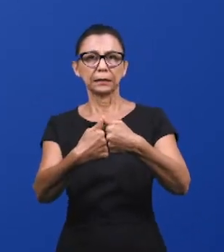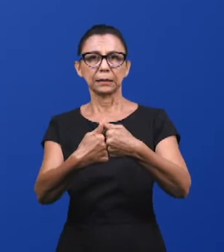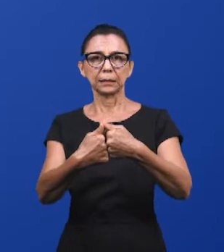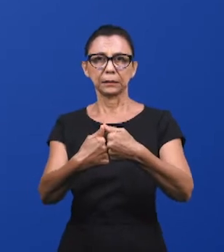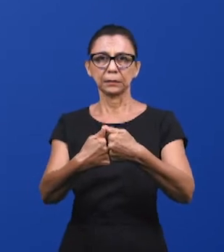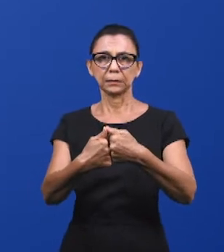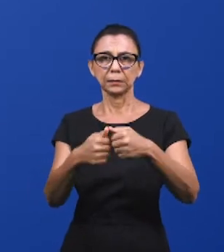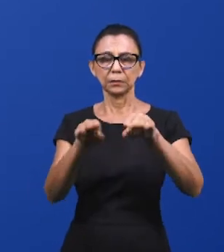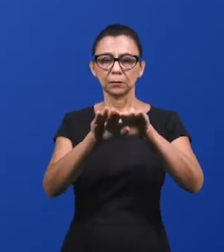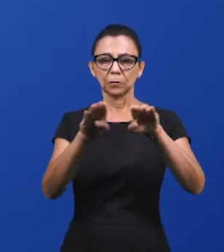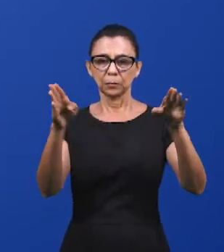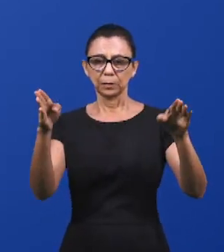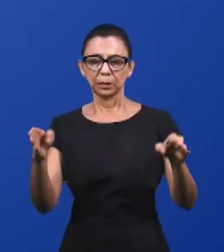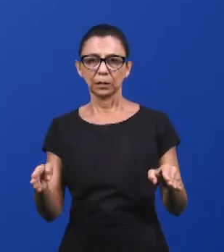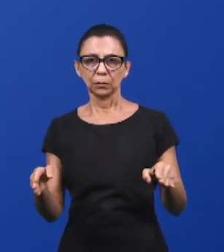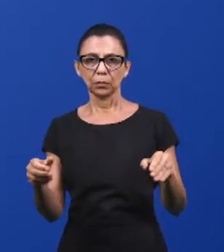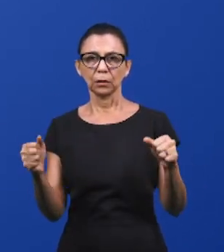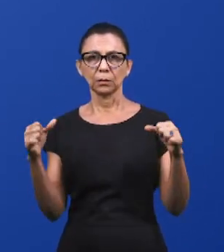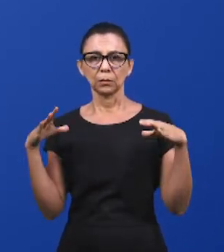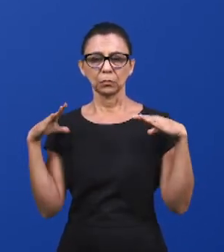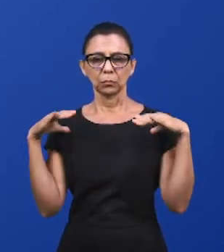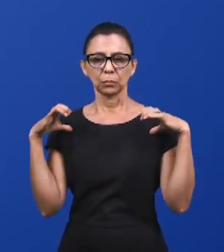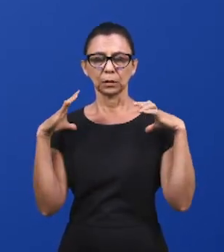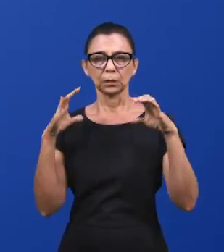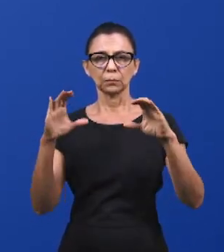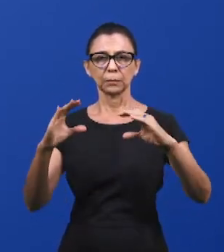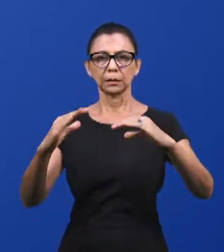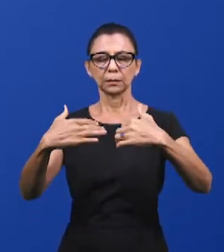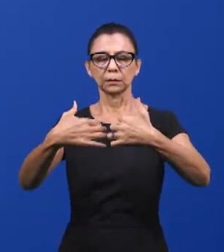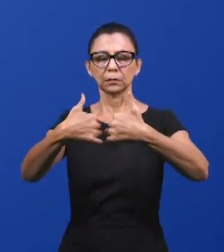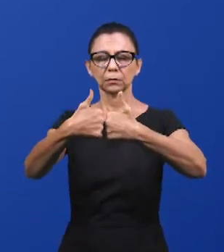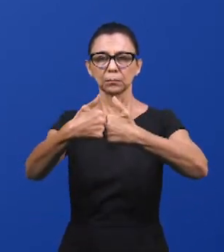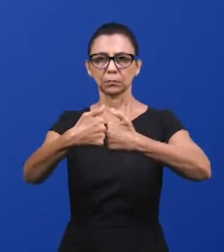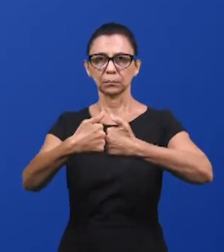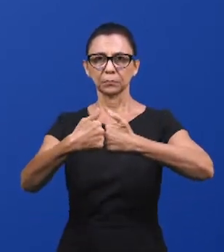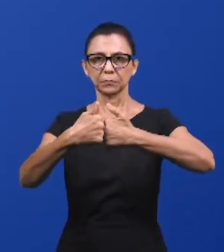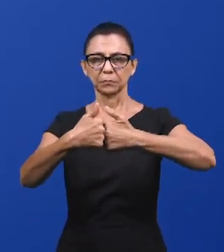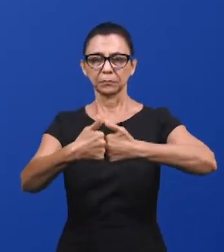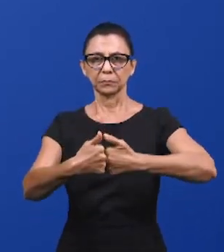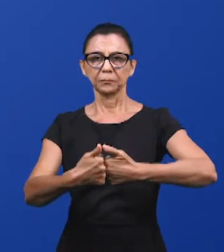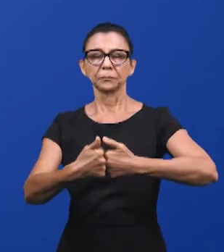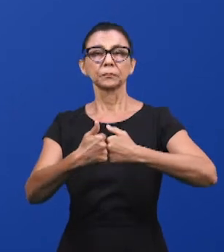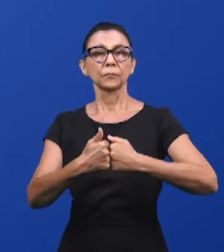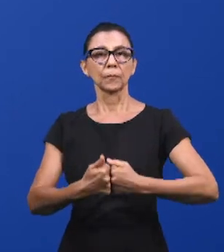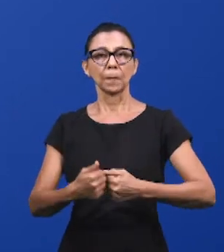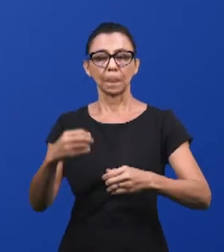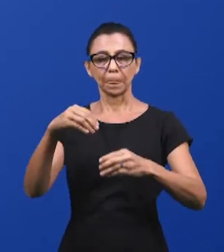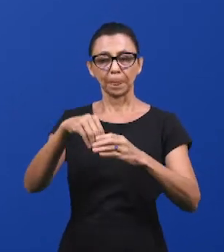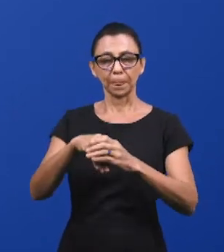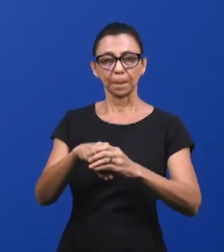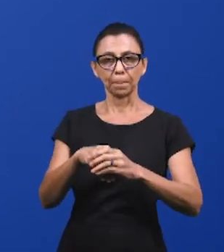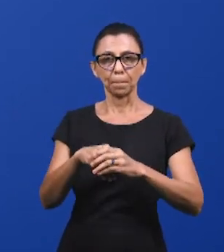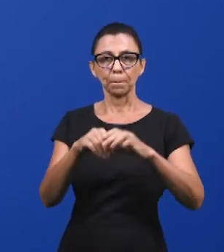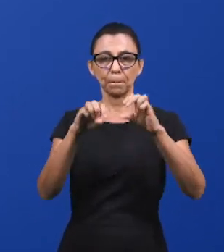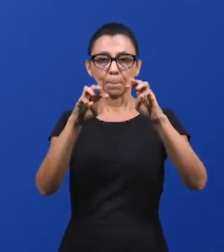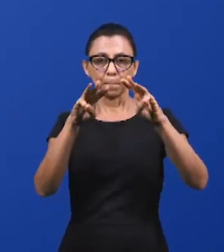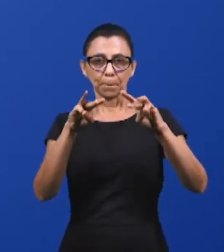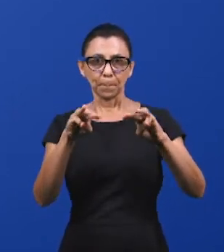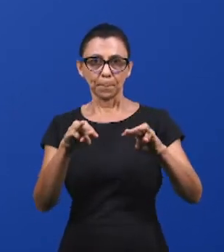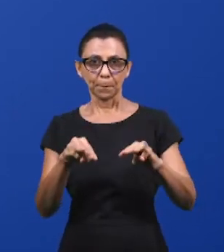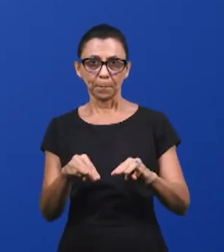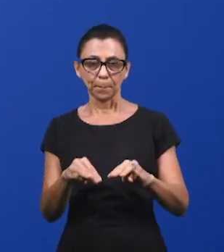que, por sua vez, continham as Tábuas da Lei, o Maná e a Vara de Arão, com base para